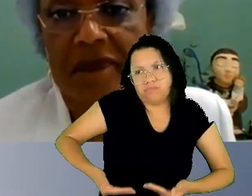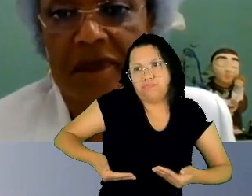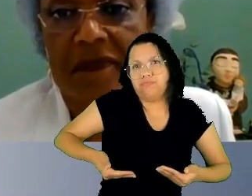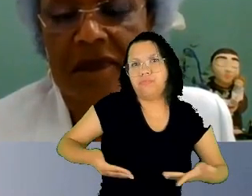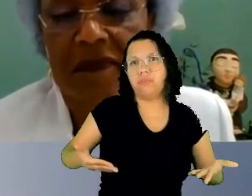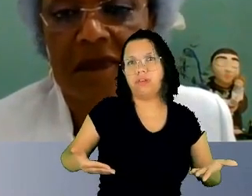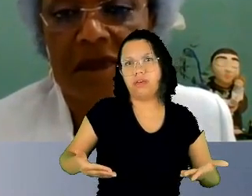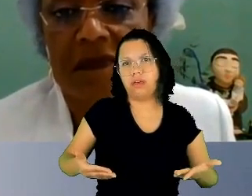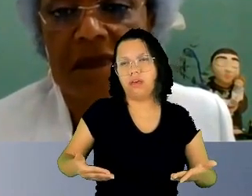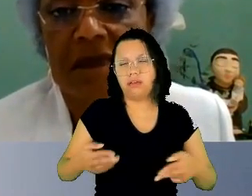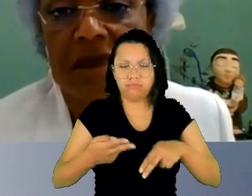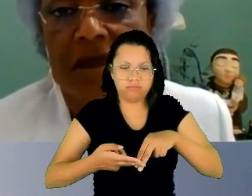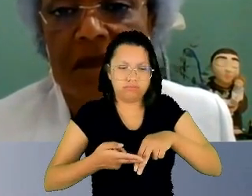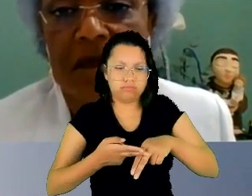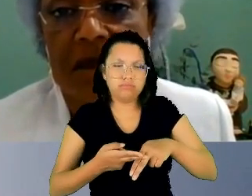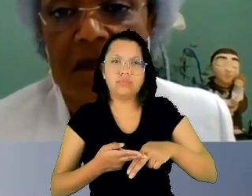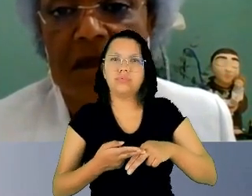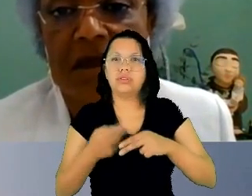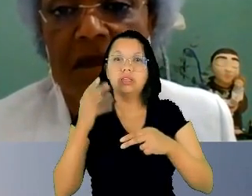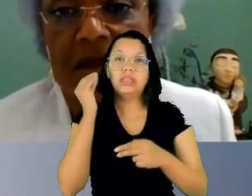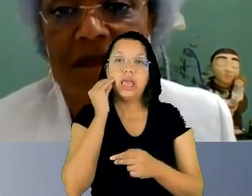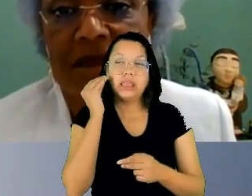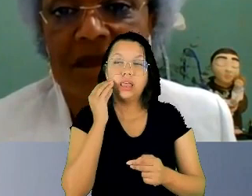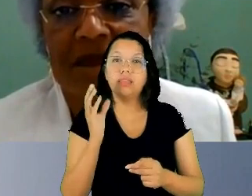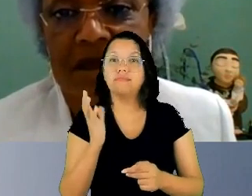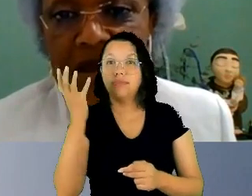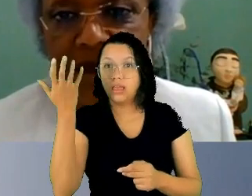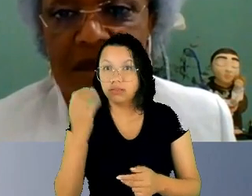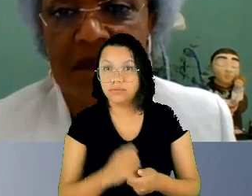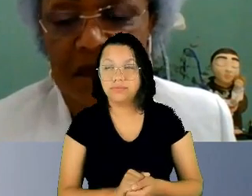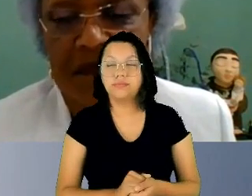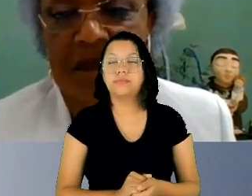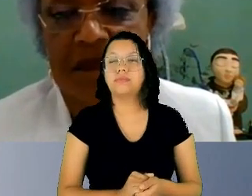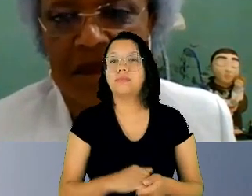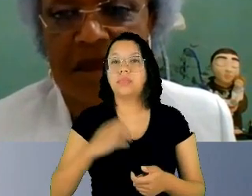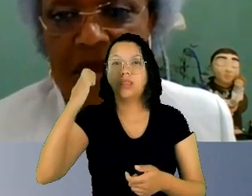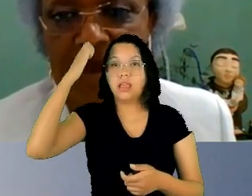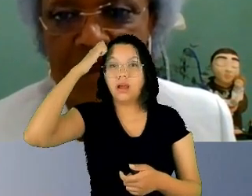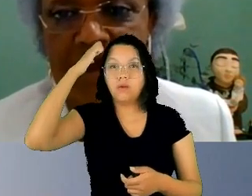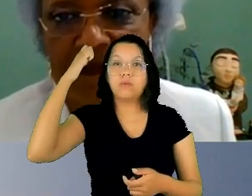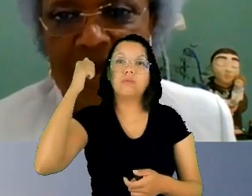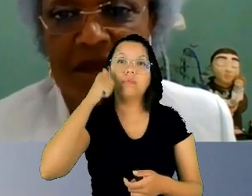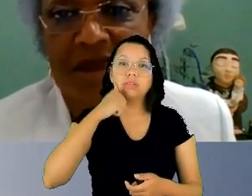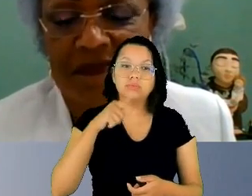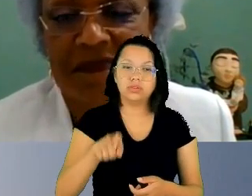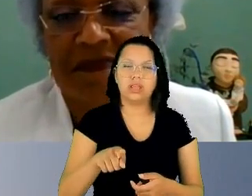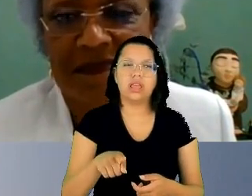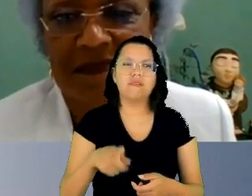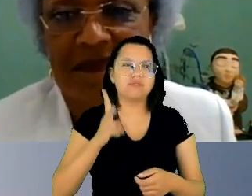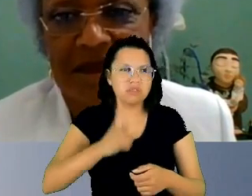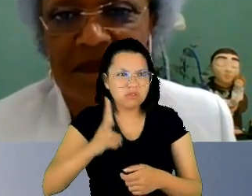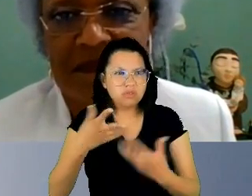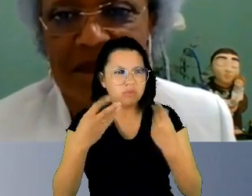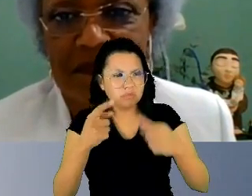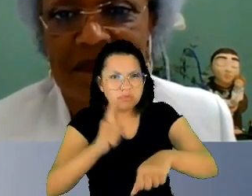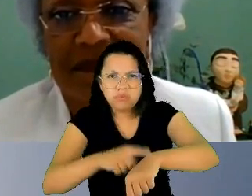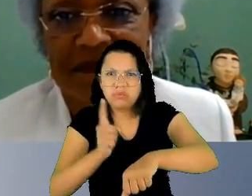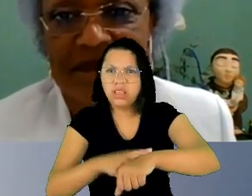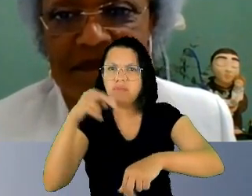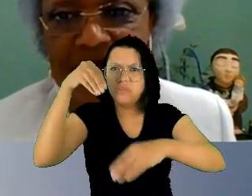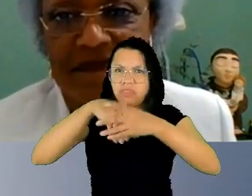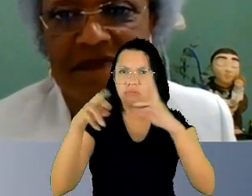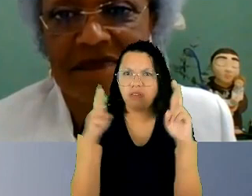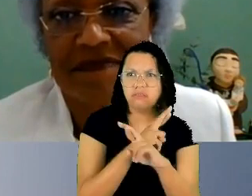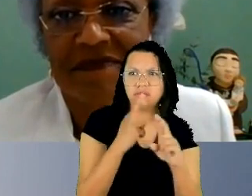decisões que culpam as mulheres pela permanência num relacionamento abusivo e violenta como se a permanência em um relacionamento com o